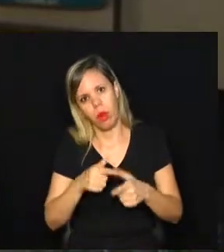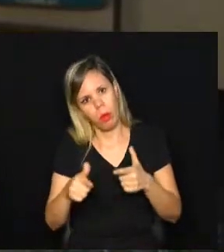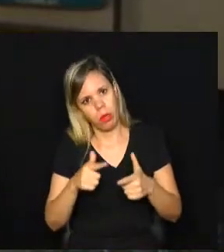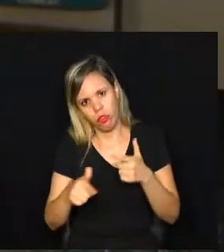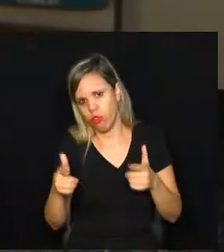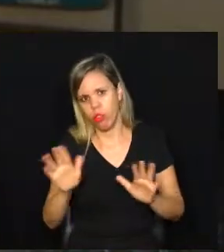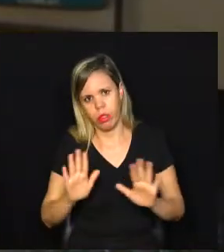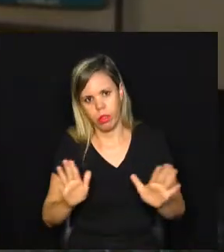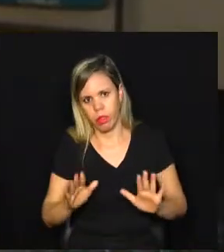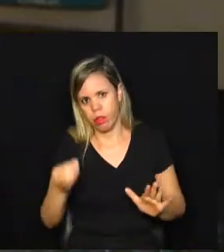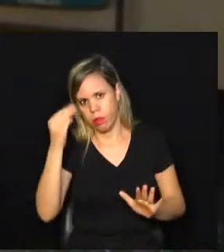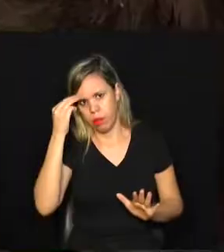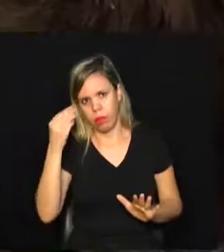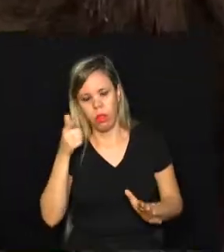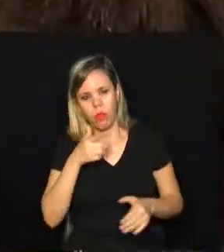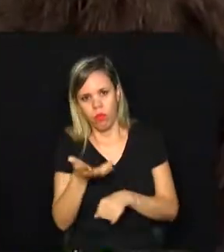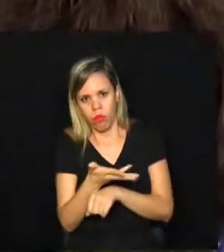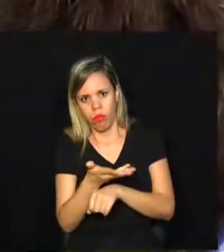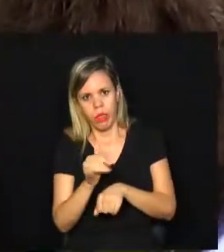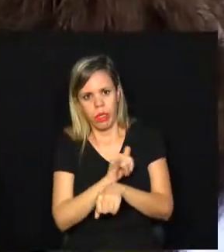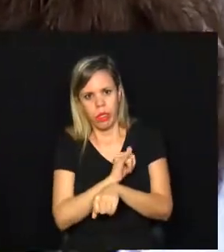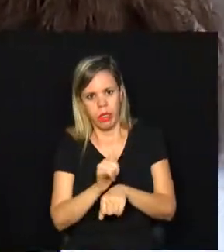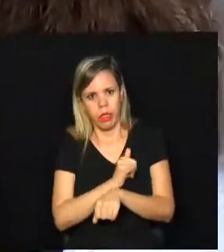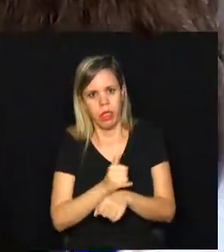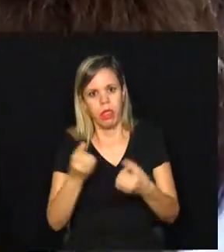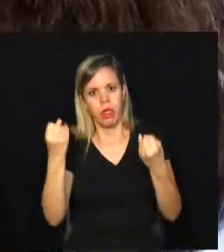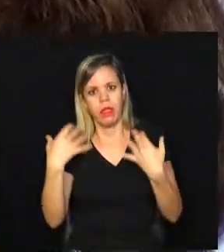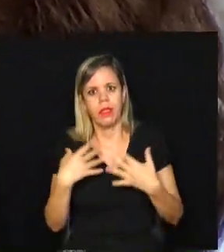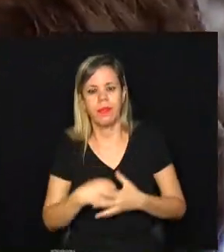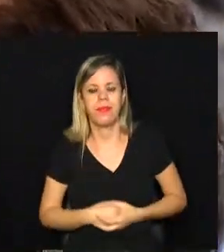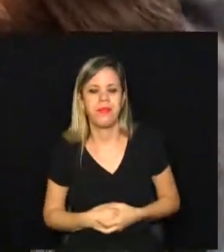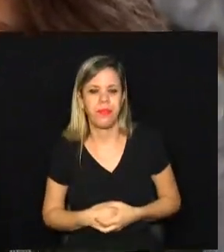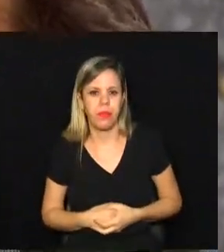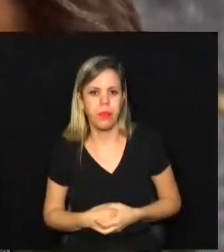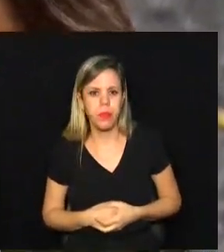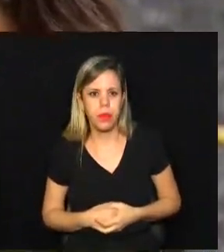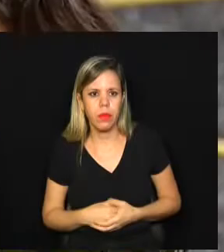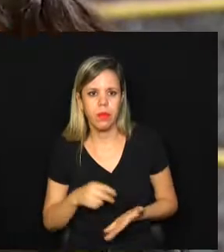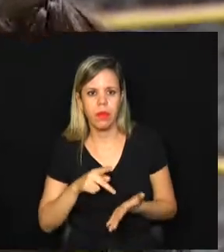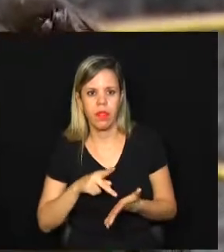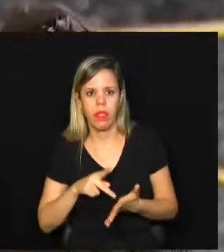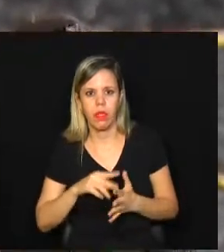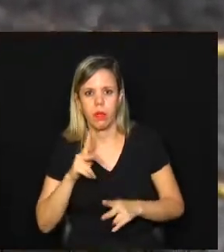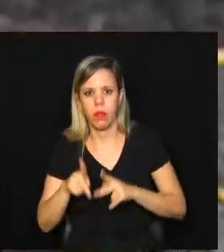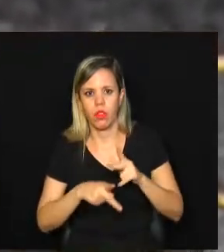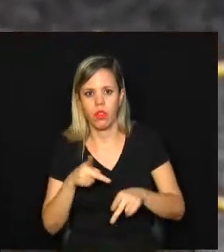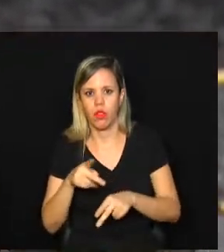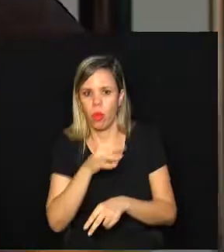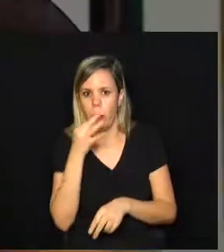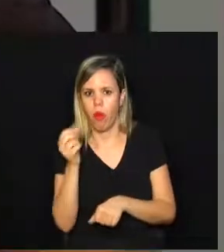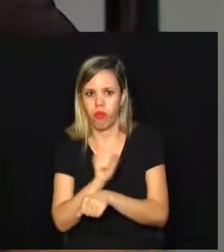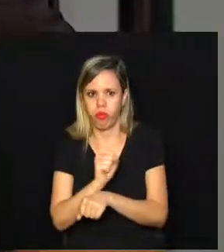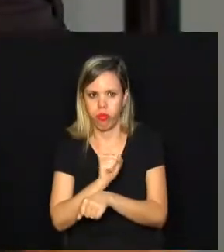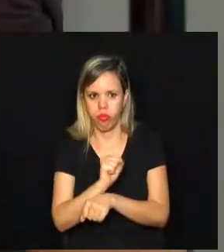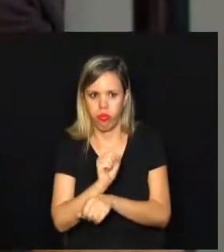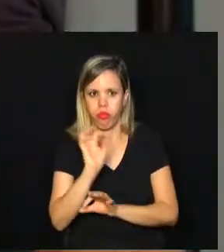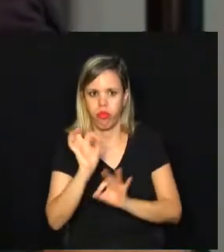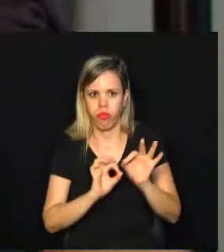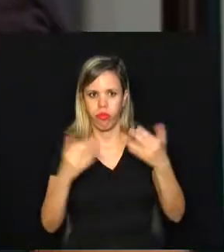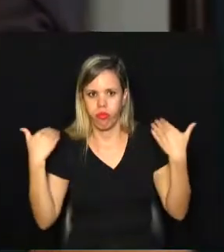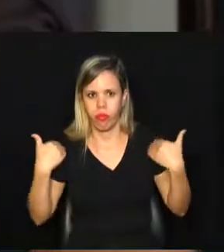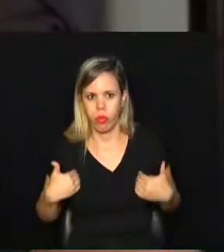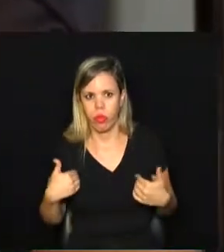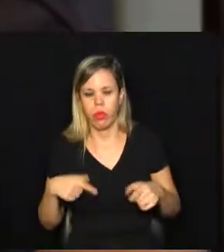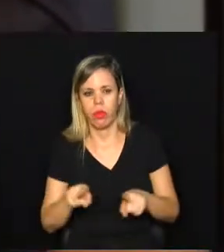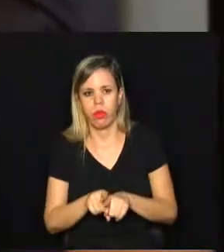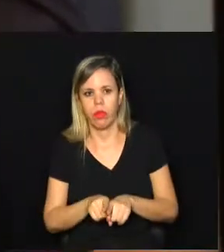onde está a tática de corrida dele. Agora, conta uma coisa, Cauã. É verdade que todo bom piloto, além da preparação física,